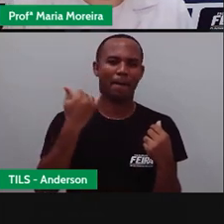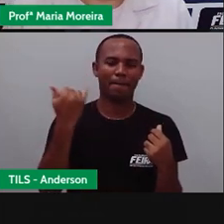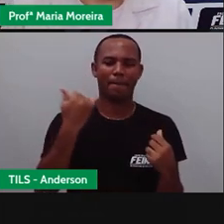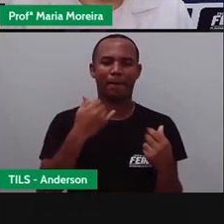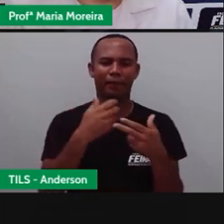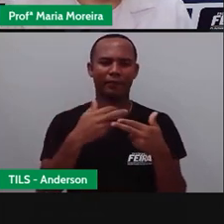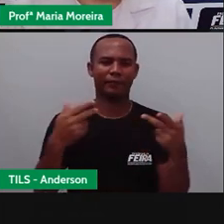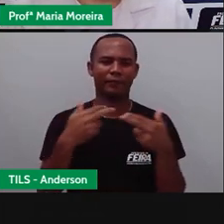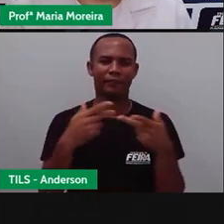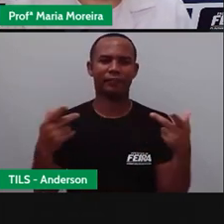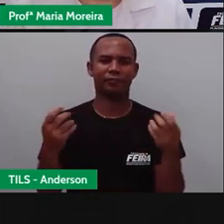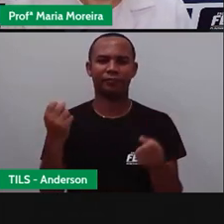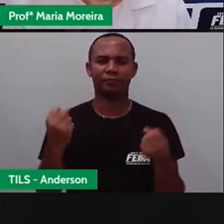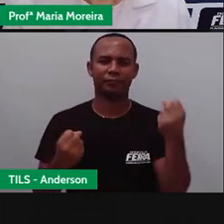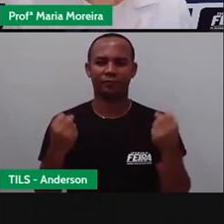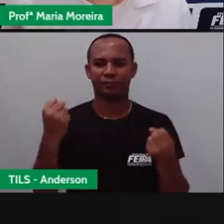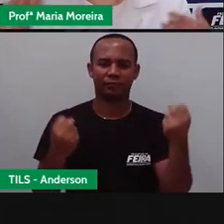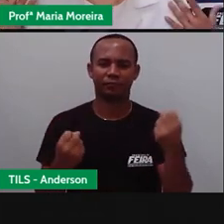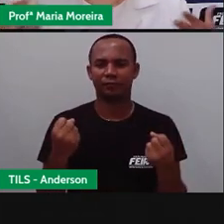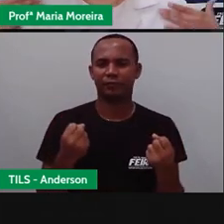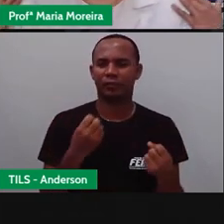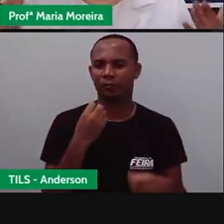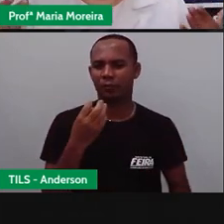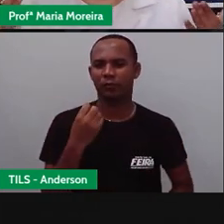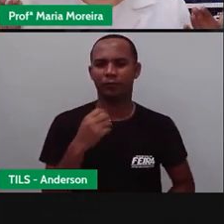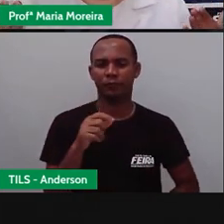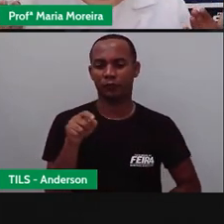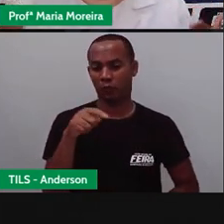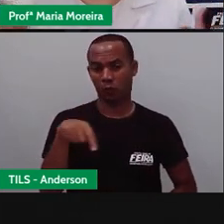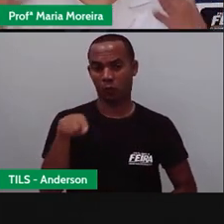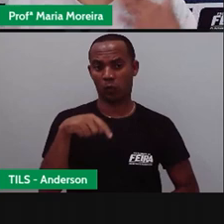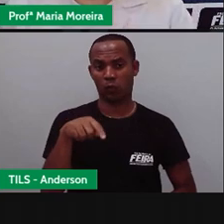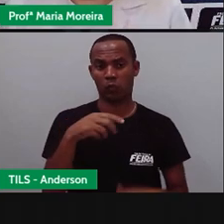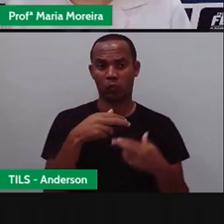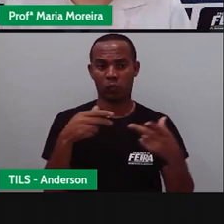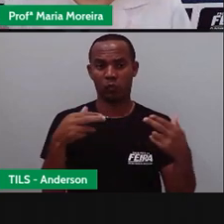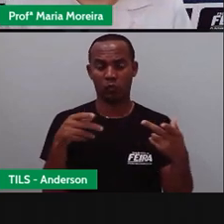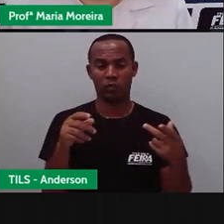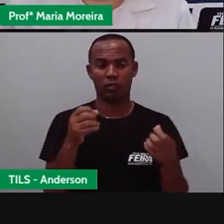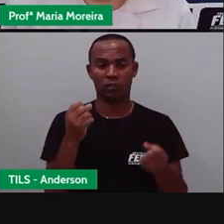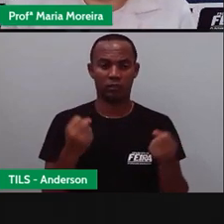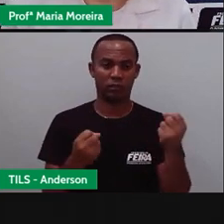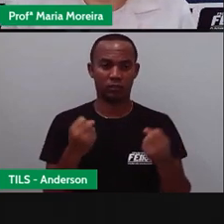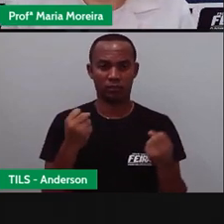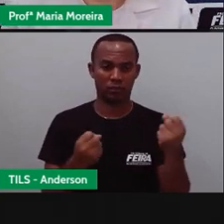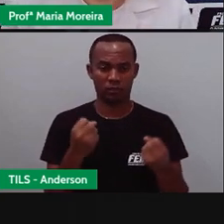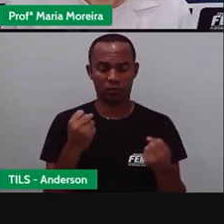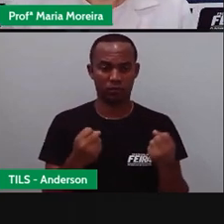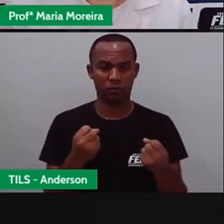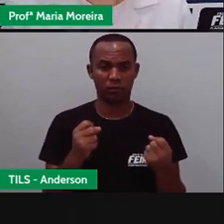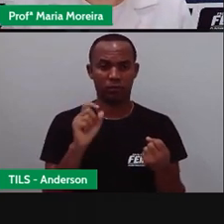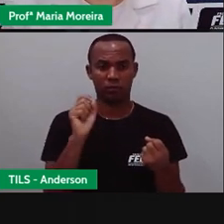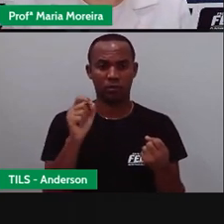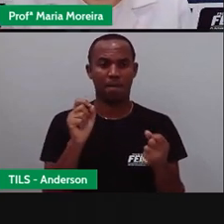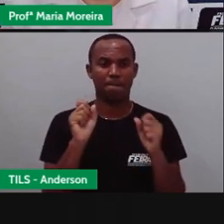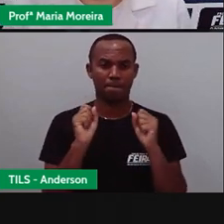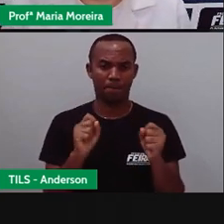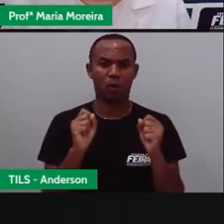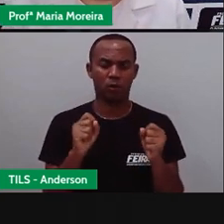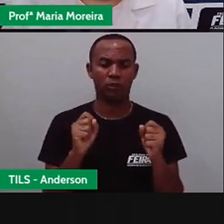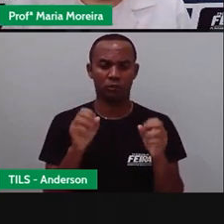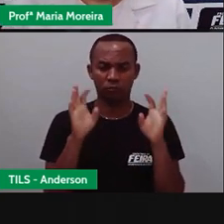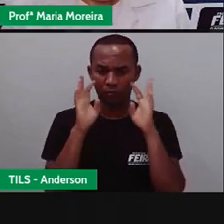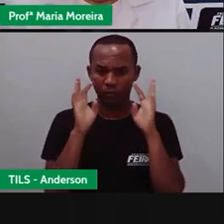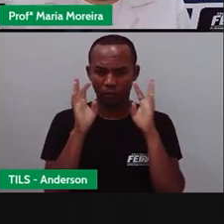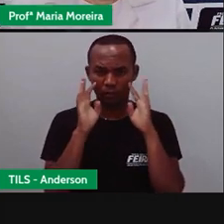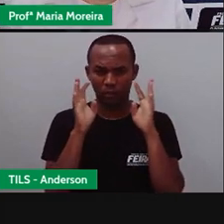fazer várias coisas enquanto a gente está dirigindo. Mas nenhuma dessas coisas que a gente vai fazer enquanto a está dirigindo, na verdade, podem ser coisas que tiram